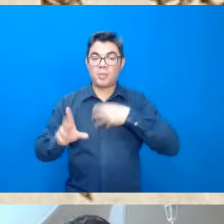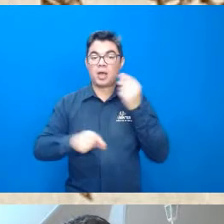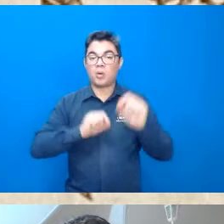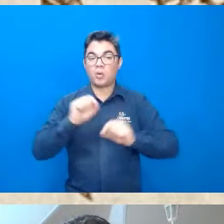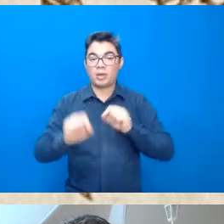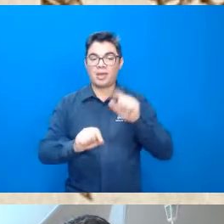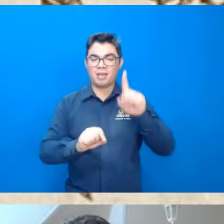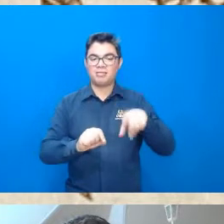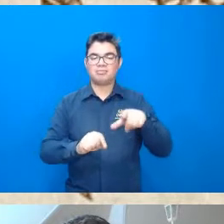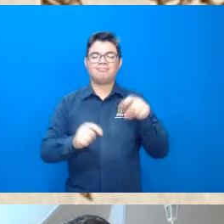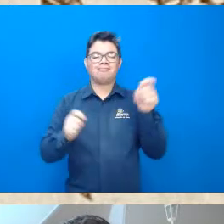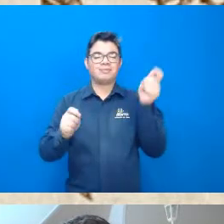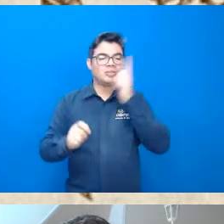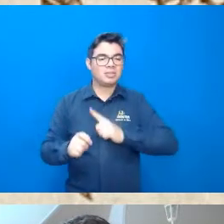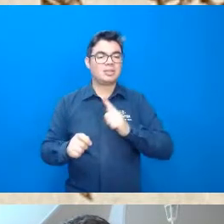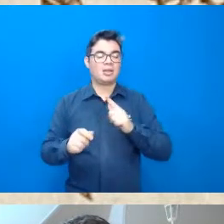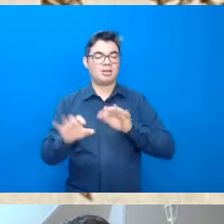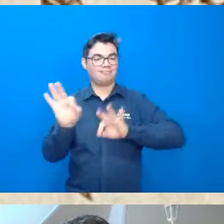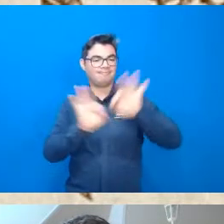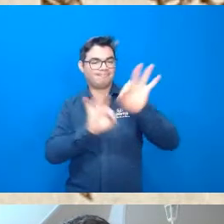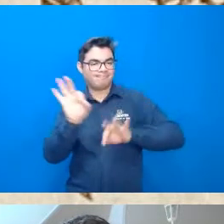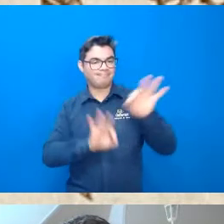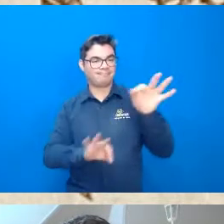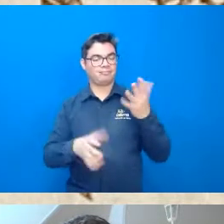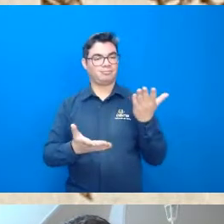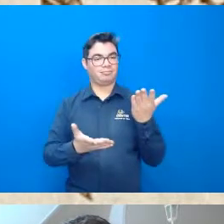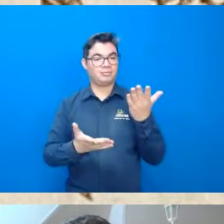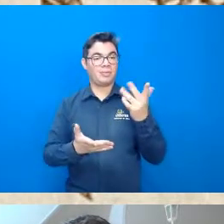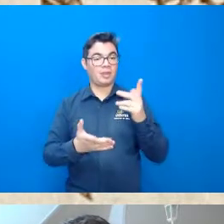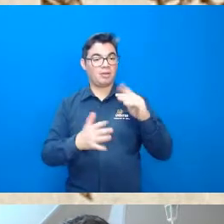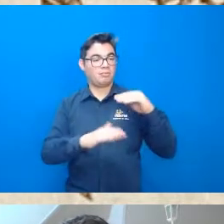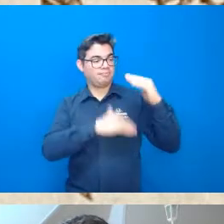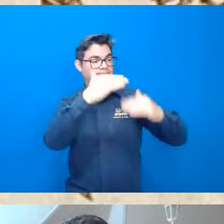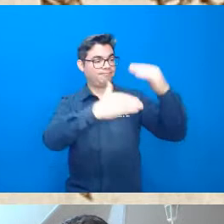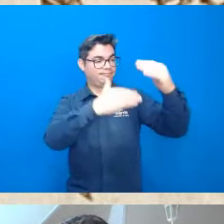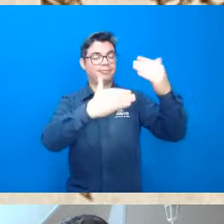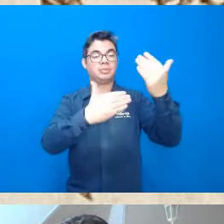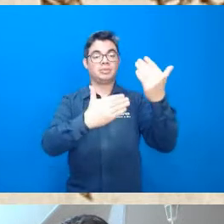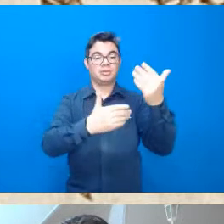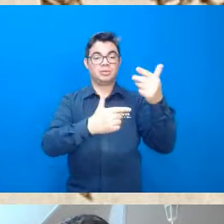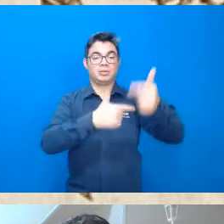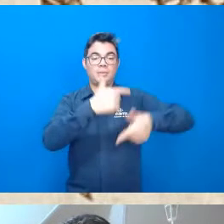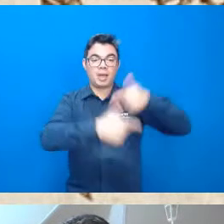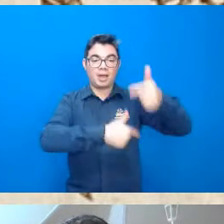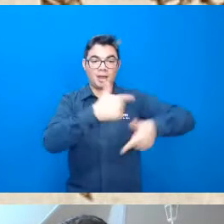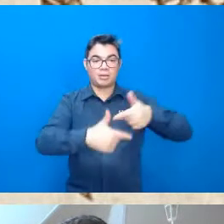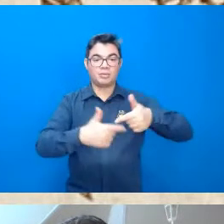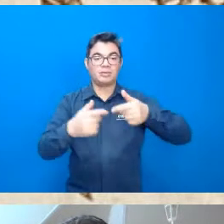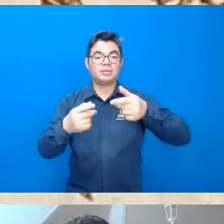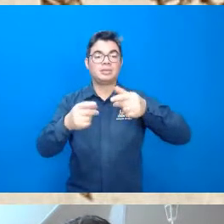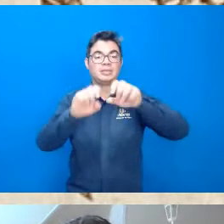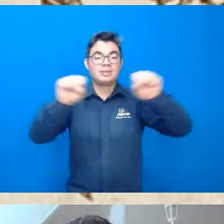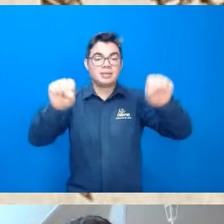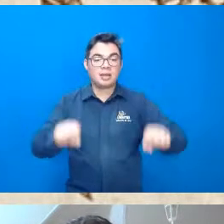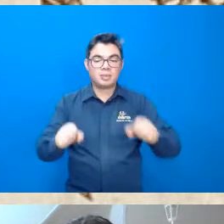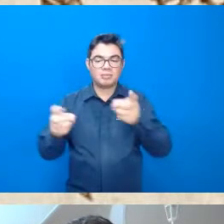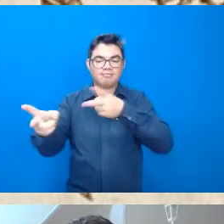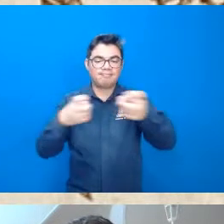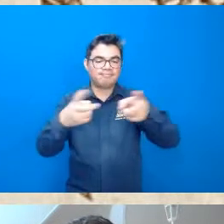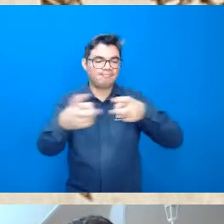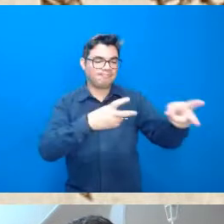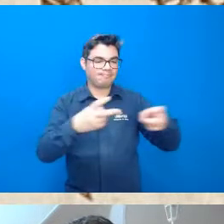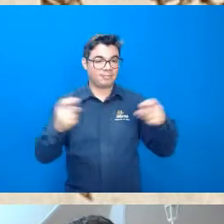ter uma alta produtividade né como no artigo dele explorando sistemas que são pouco desenvolvidos